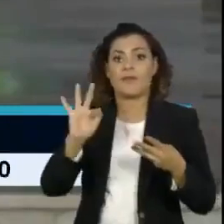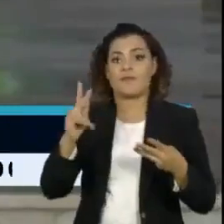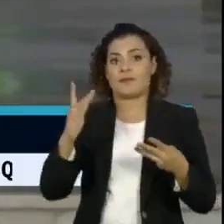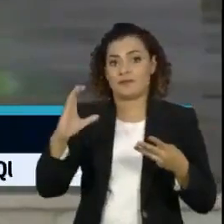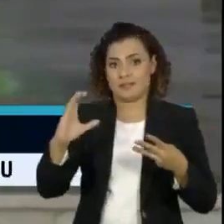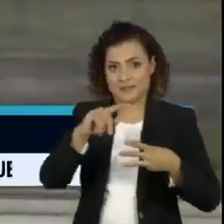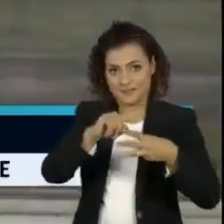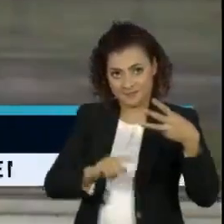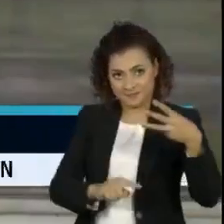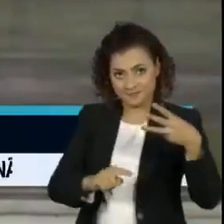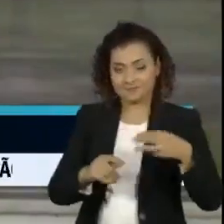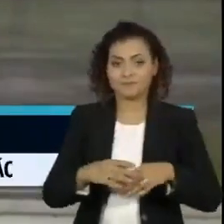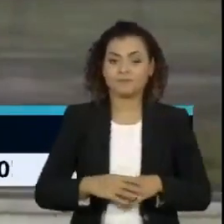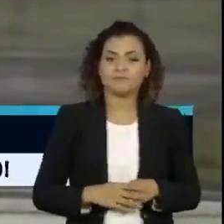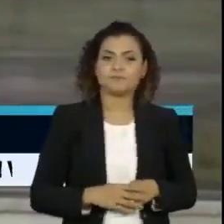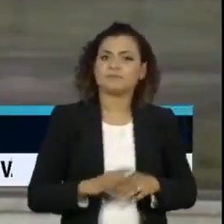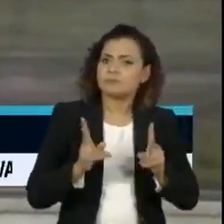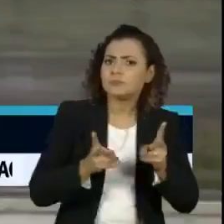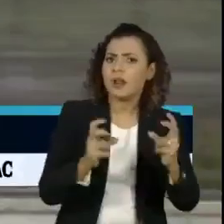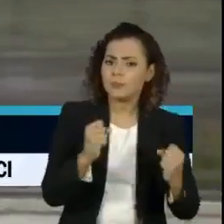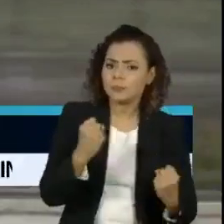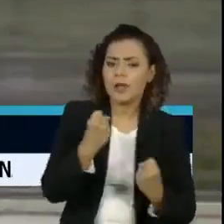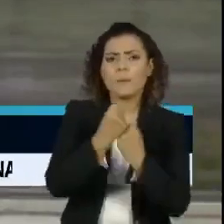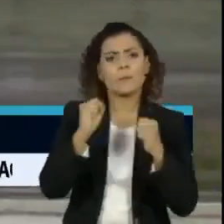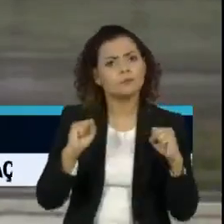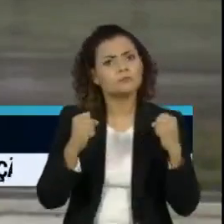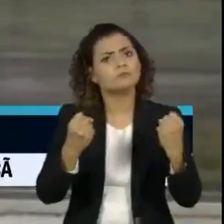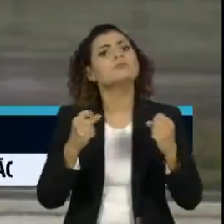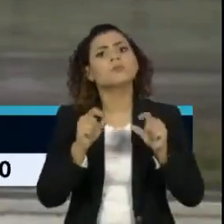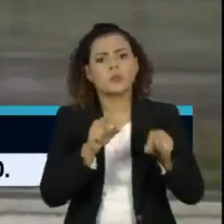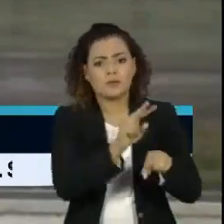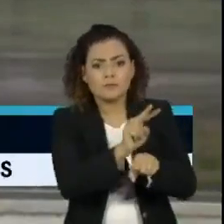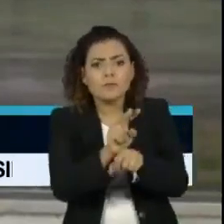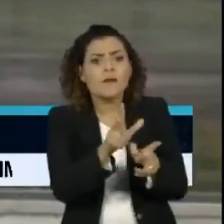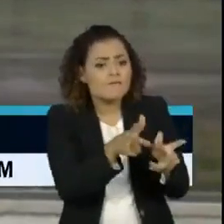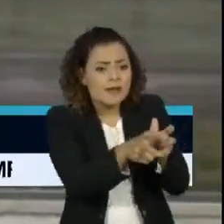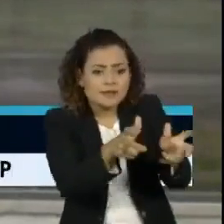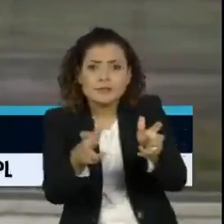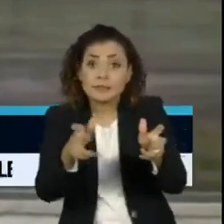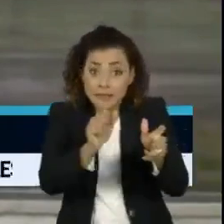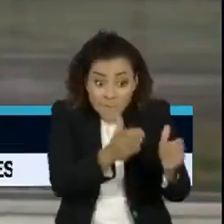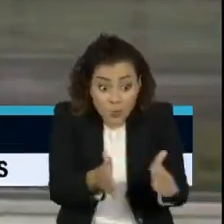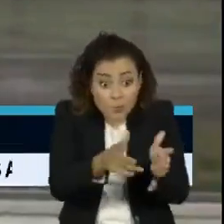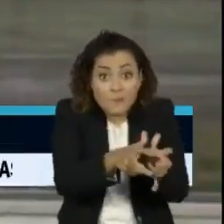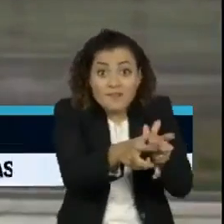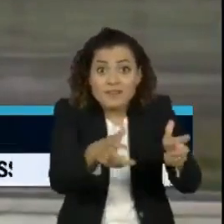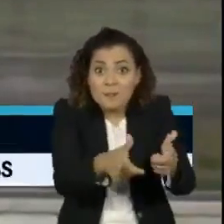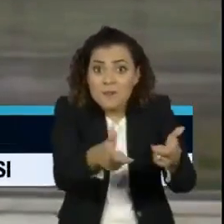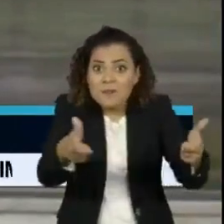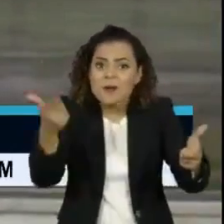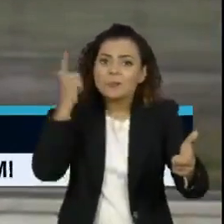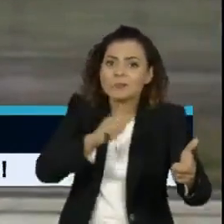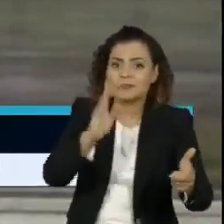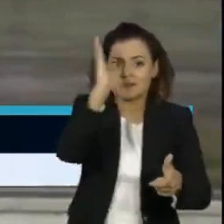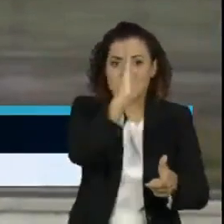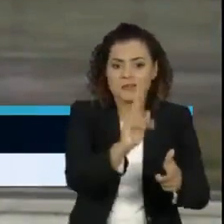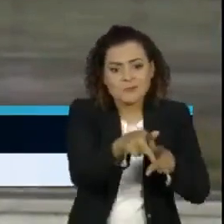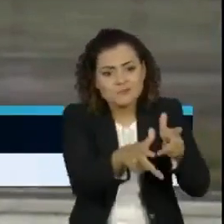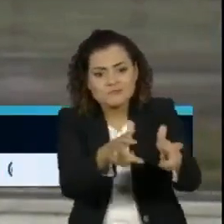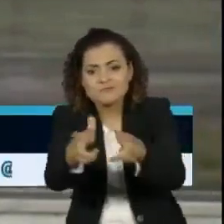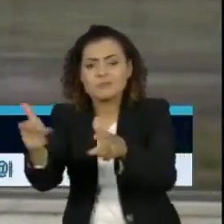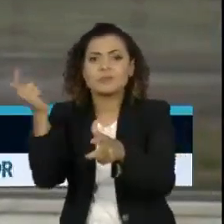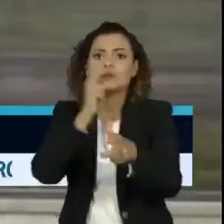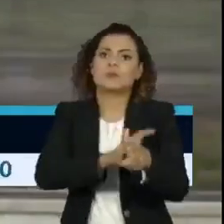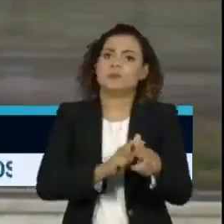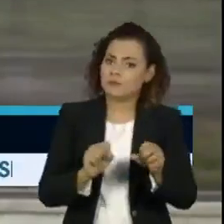Henrique Cardoso. Sempre defendemos as vacinas. Quanto mais vacinas, melhor para os brasileiros. Mais brasileiros